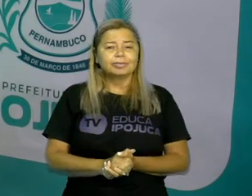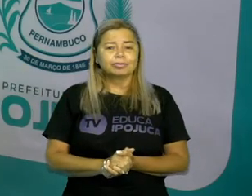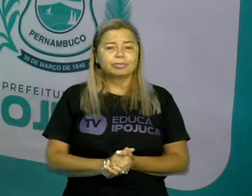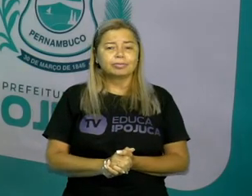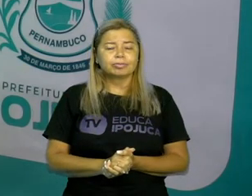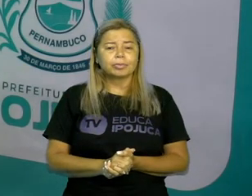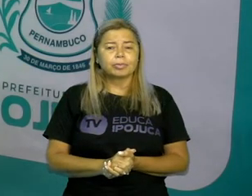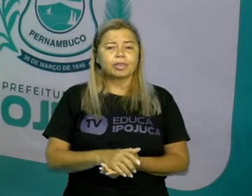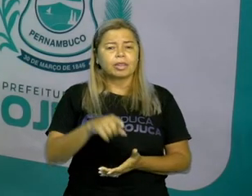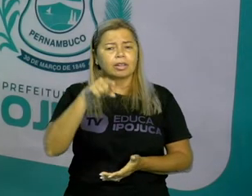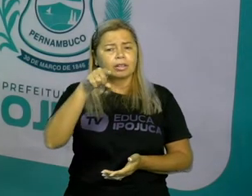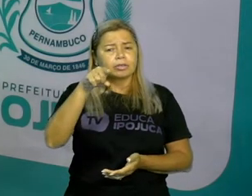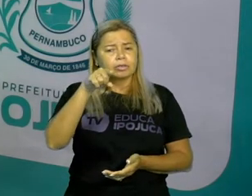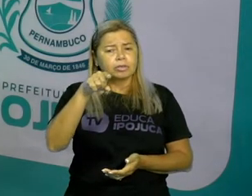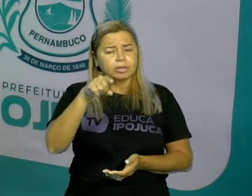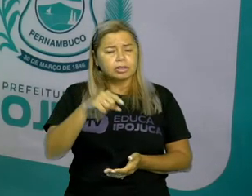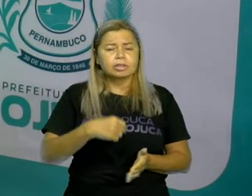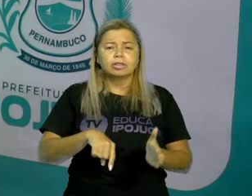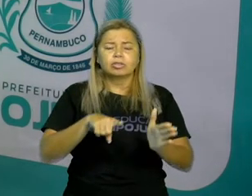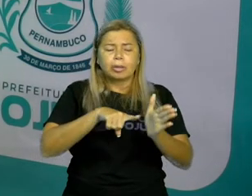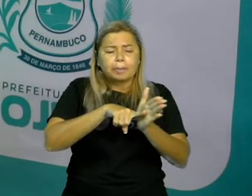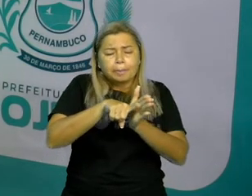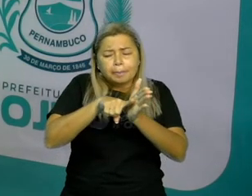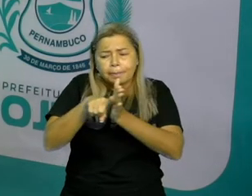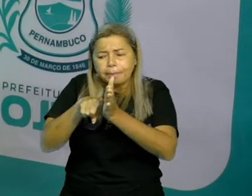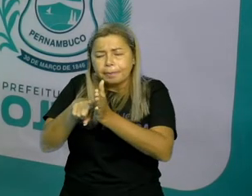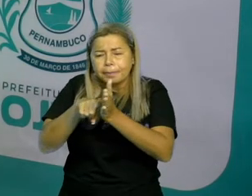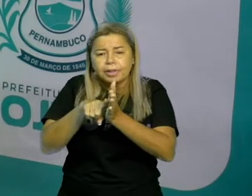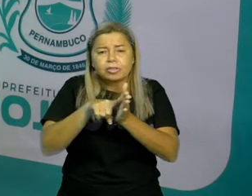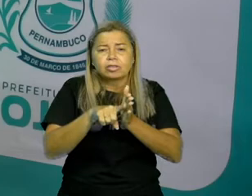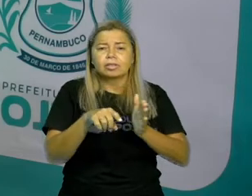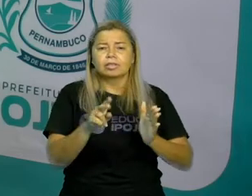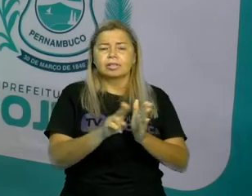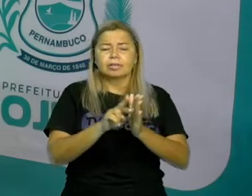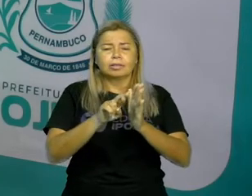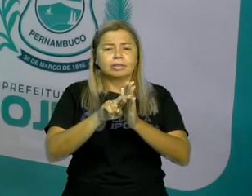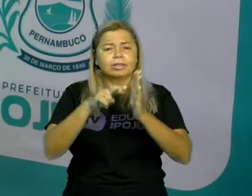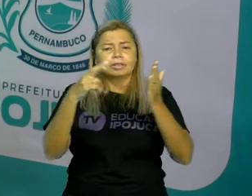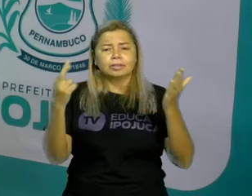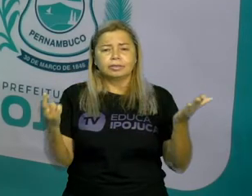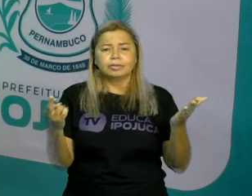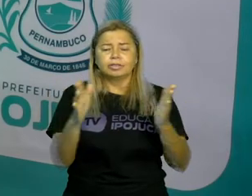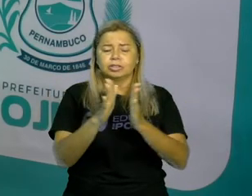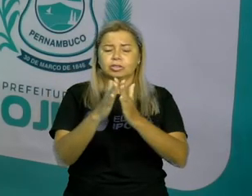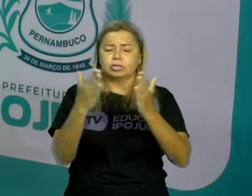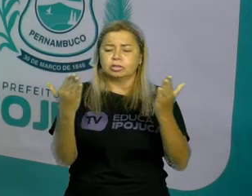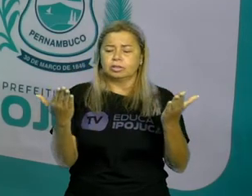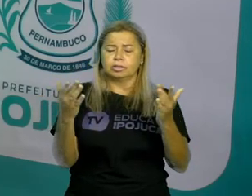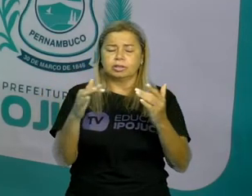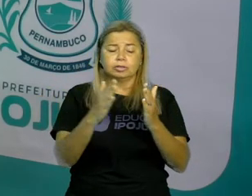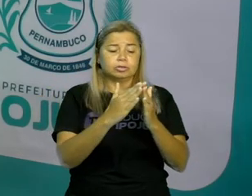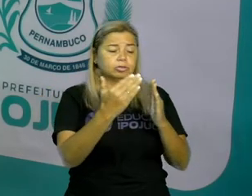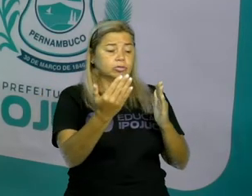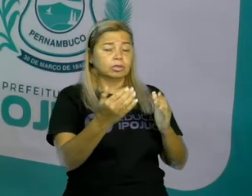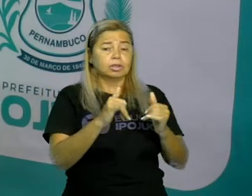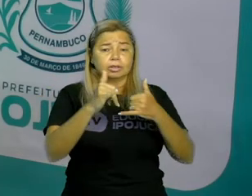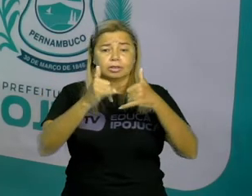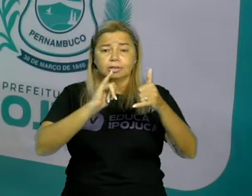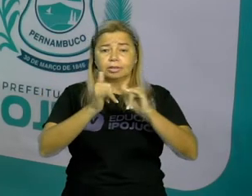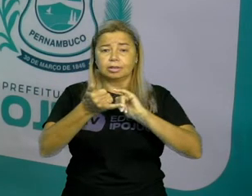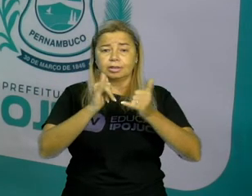Vocês irão pesquisar em revistas, jornais, livros, internet,